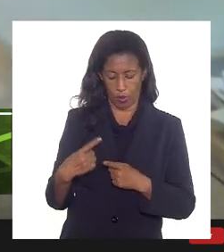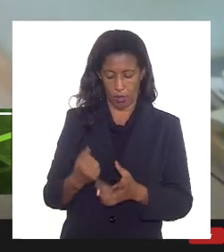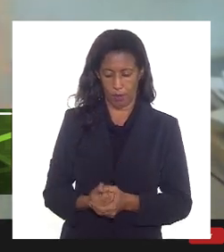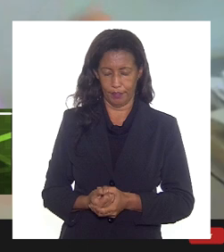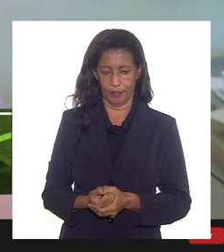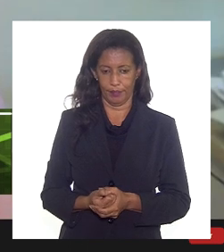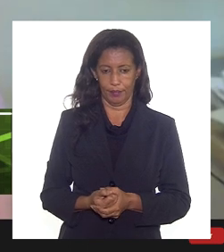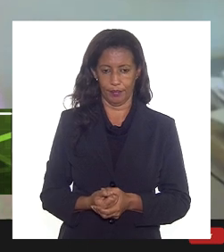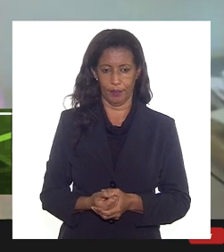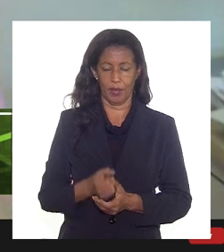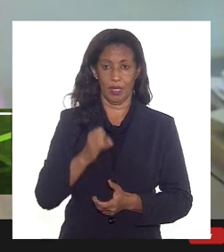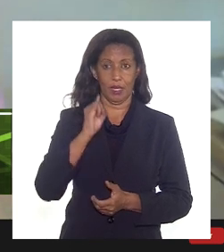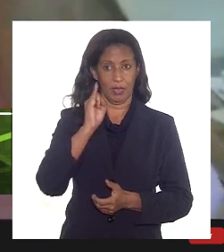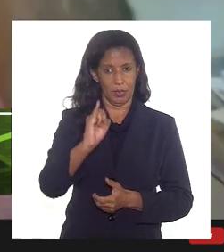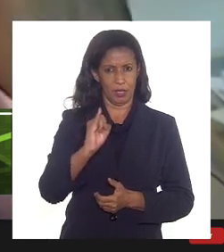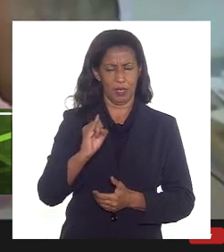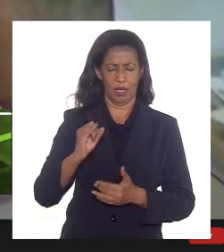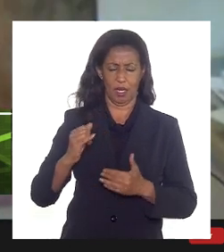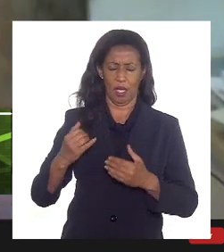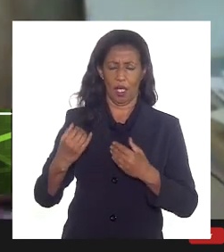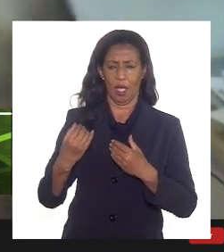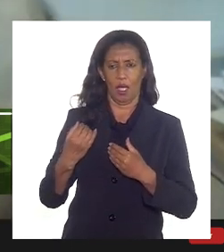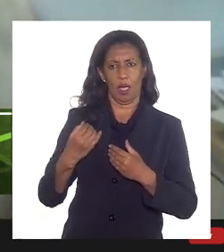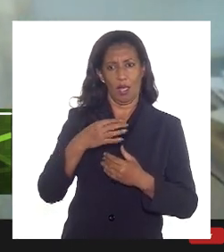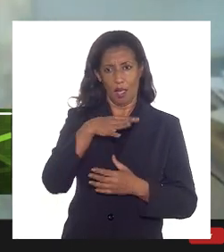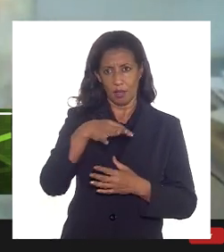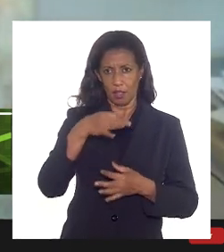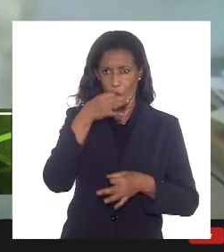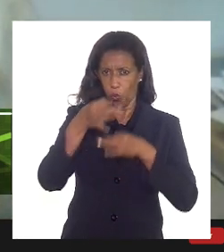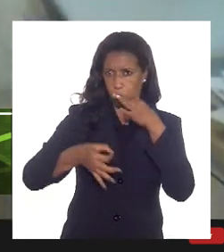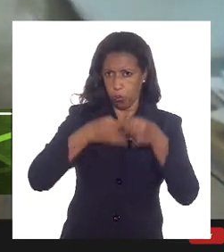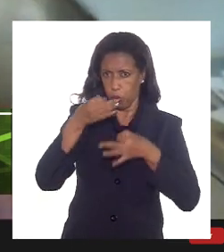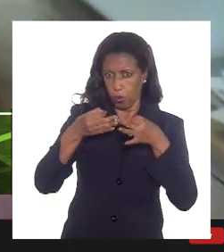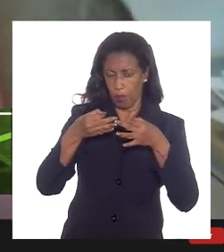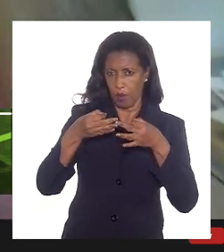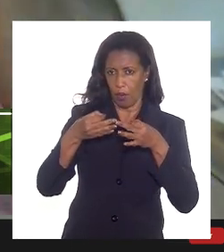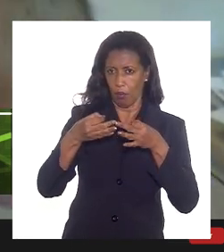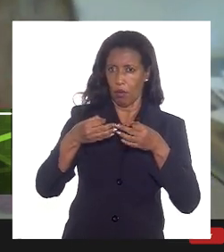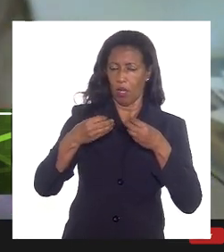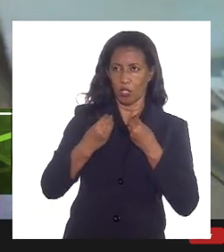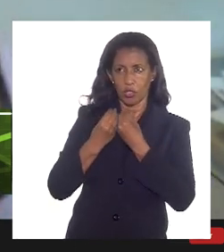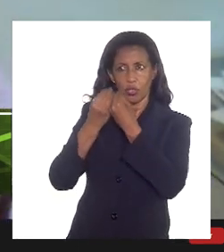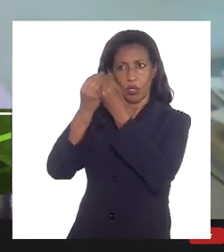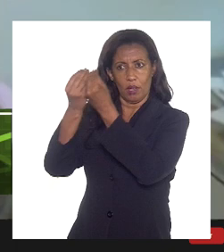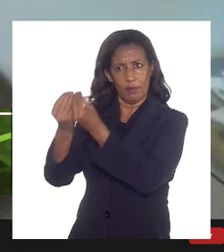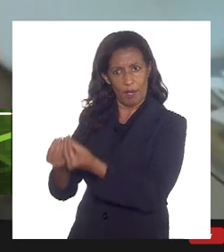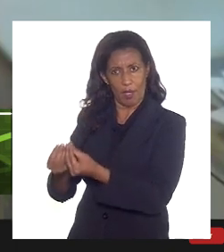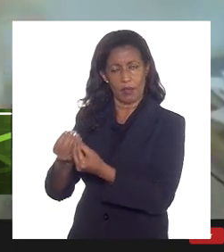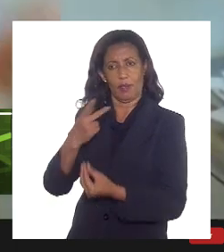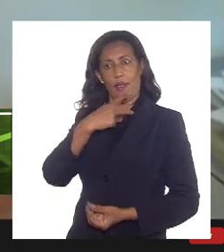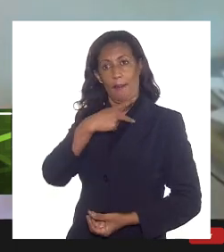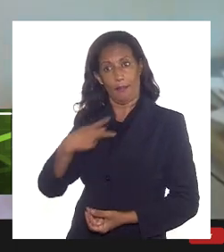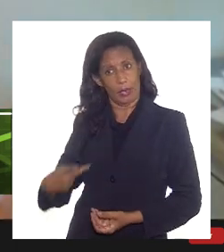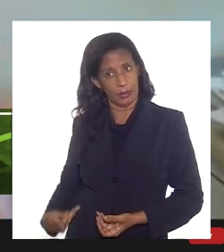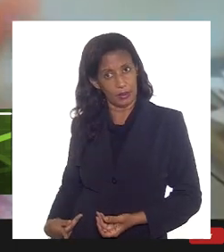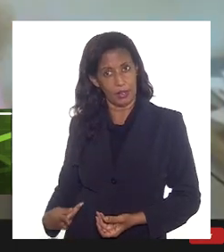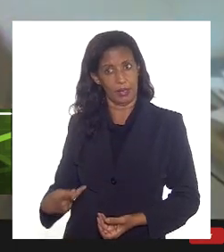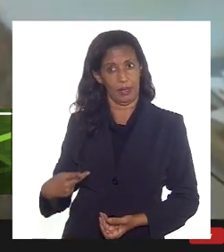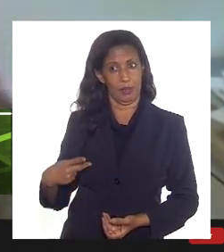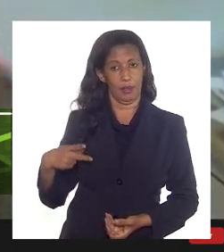a gente levar essa questão para a presidência da República, via Ministério de Minas e Energia,